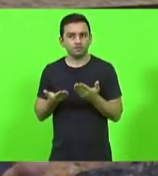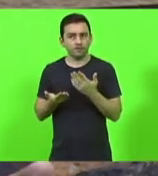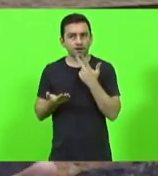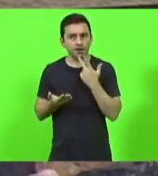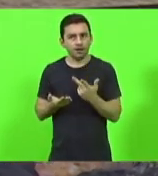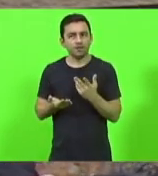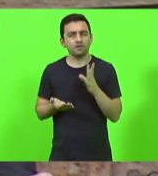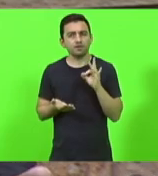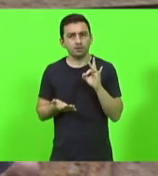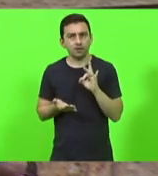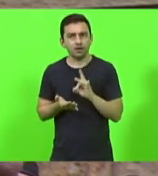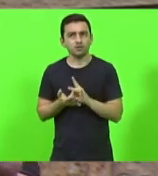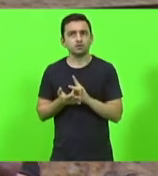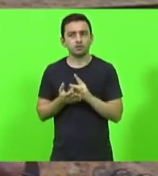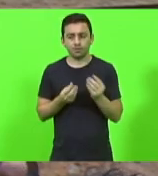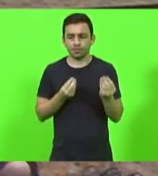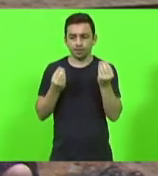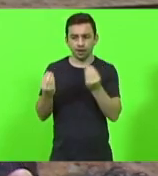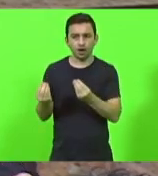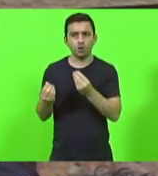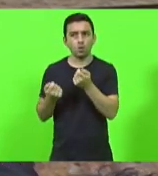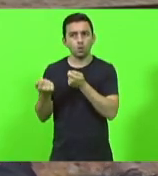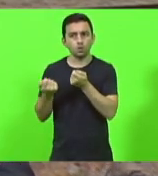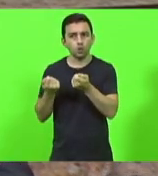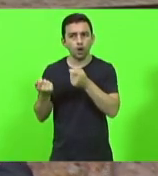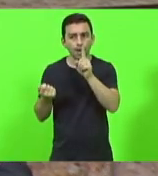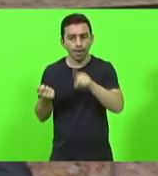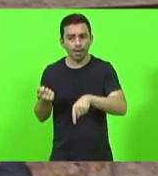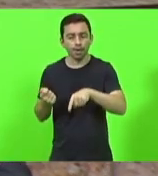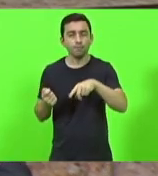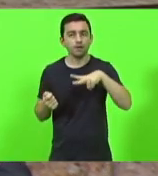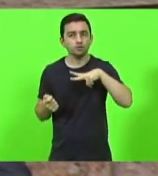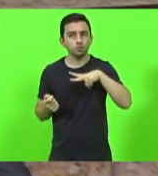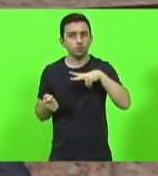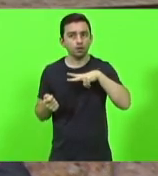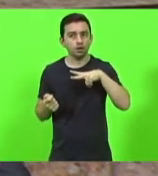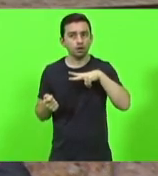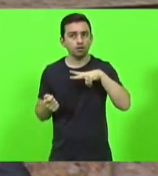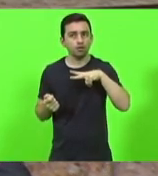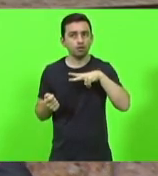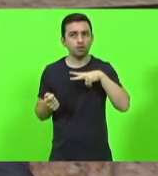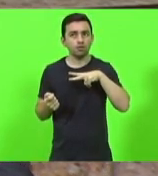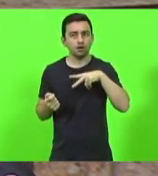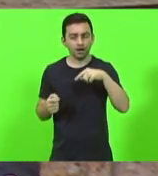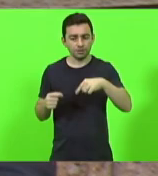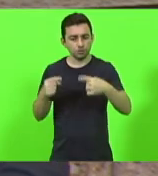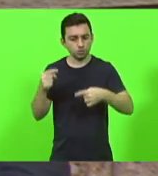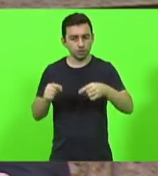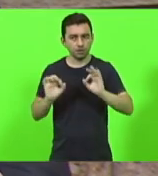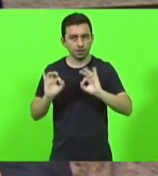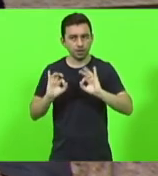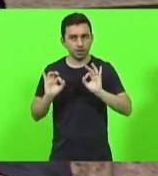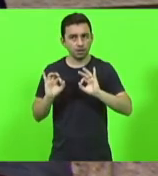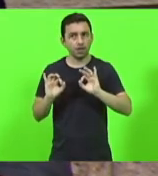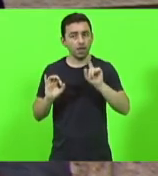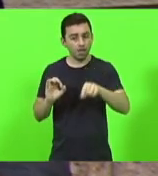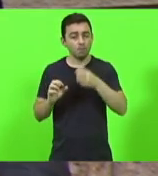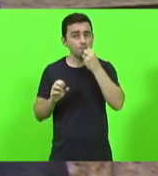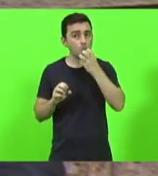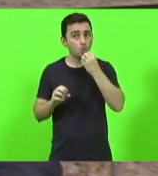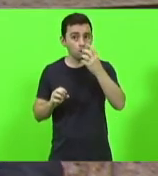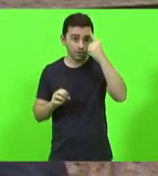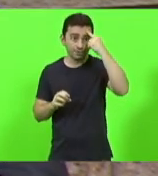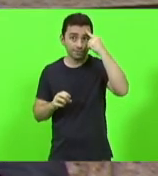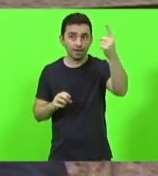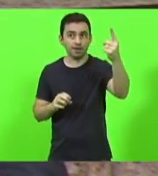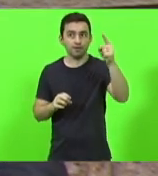passar o controle para a iniciativa privada, isso não é, o que não é que nós estamos discutindo aqui, mas é uma maravilhosa ideia, deputado Bruno,